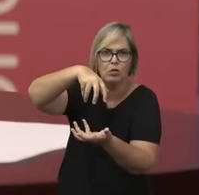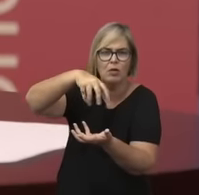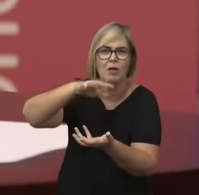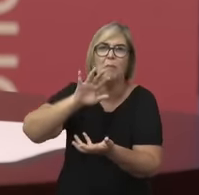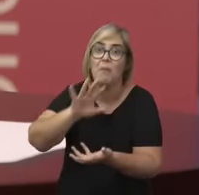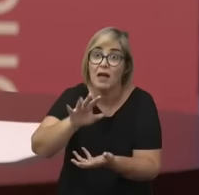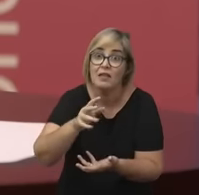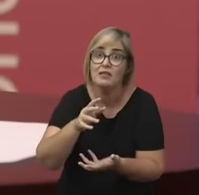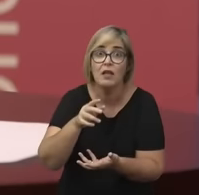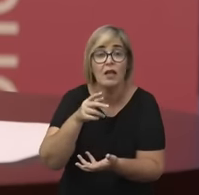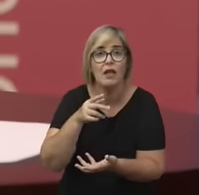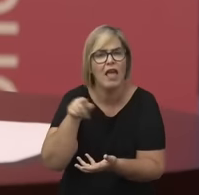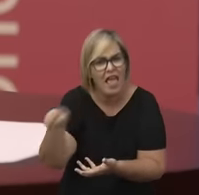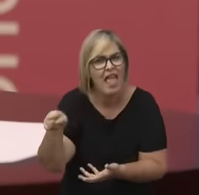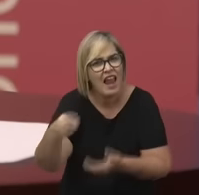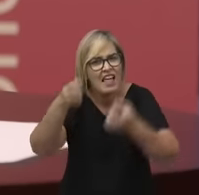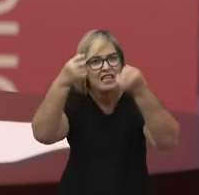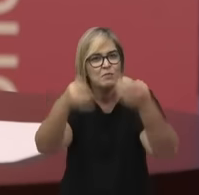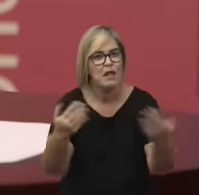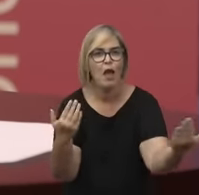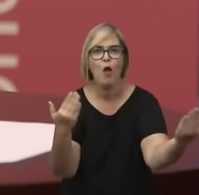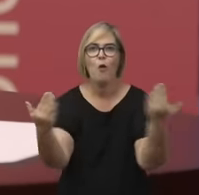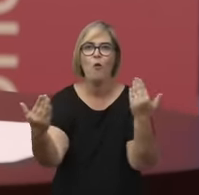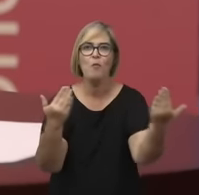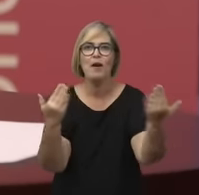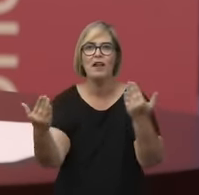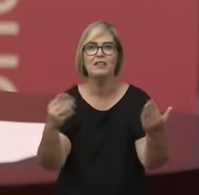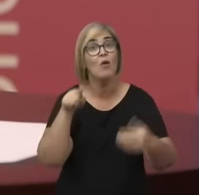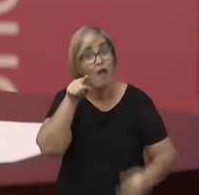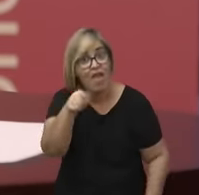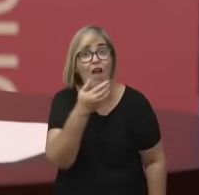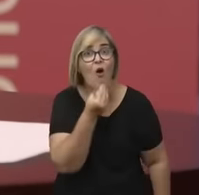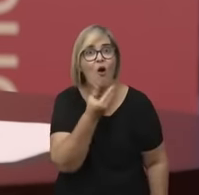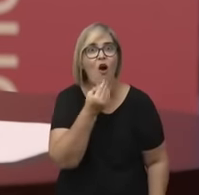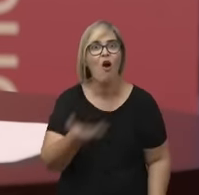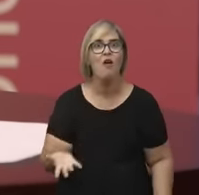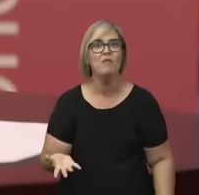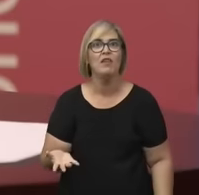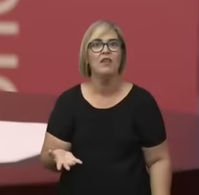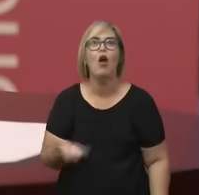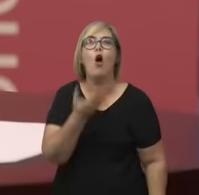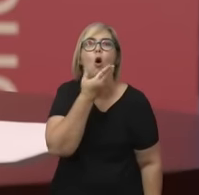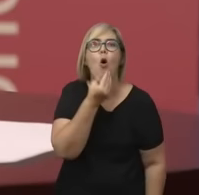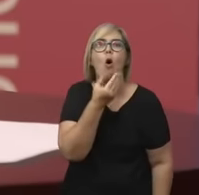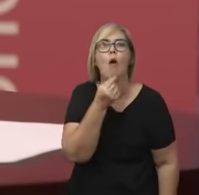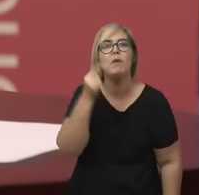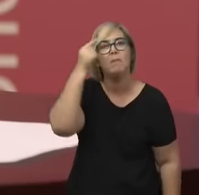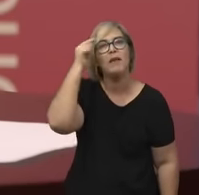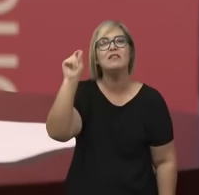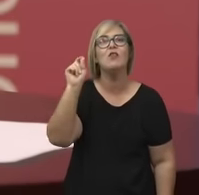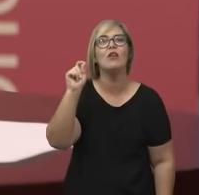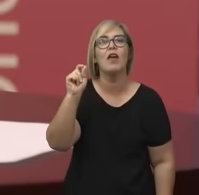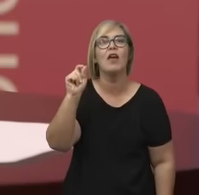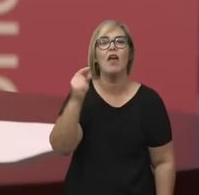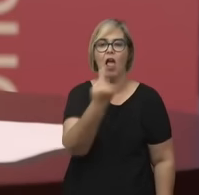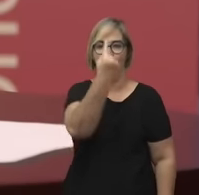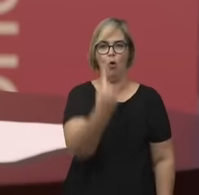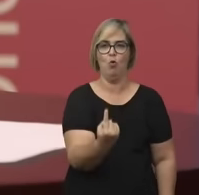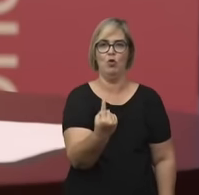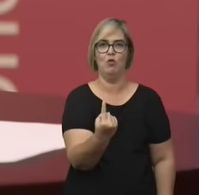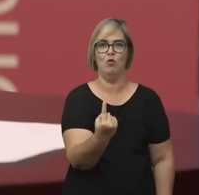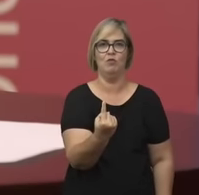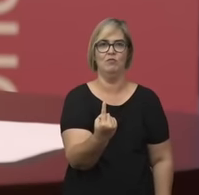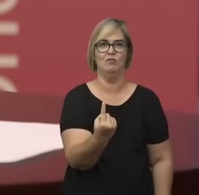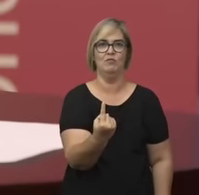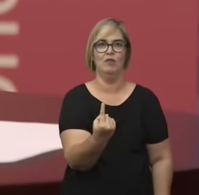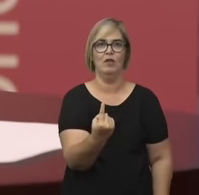homens filósofos. Eles achavam que o mundo girava em torno deles e agora não gira mais. E isso é muito difícil de aceitar, que